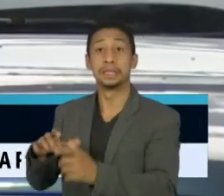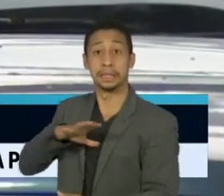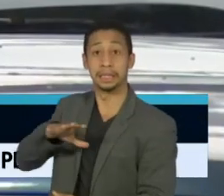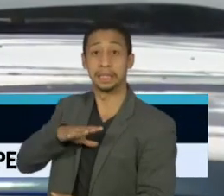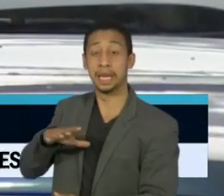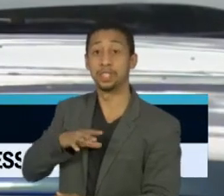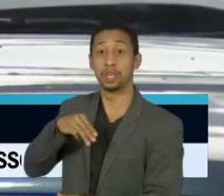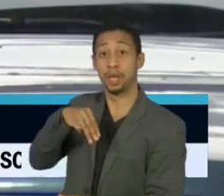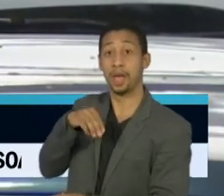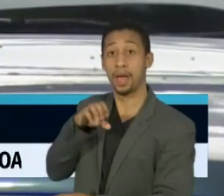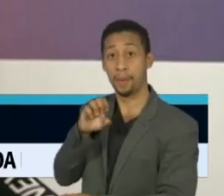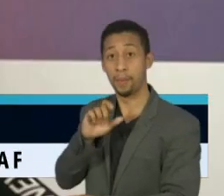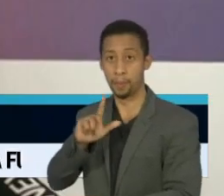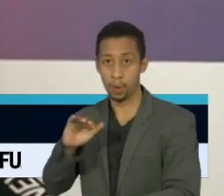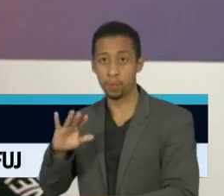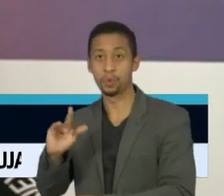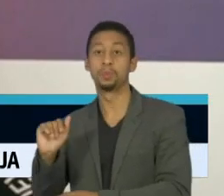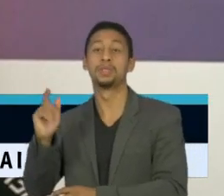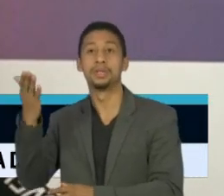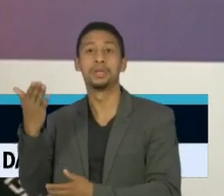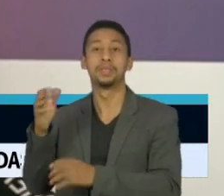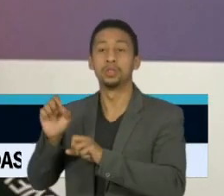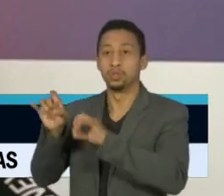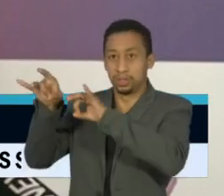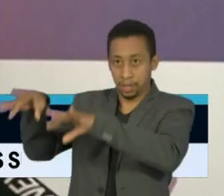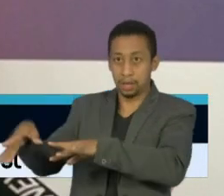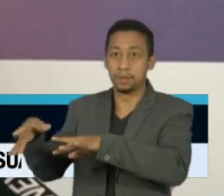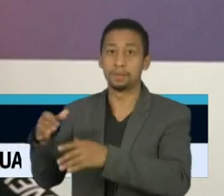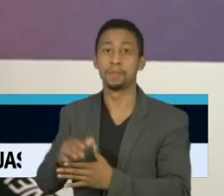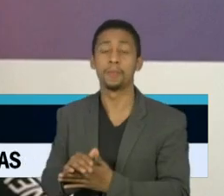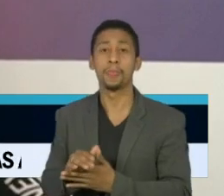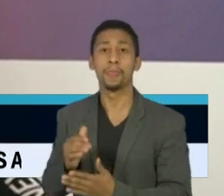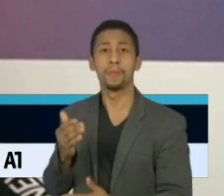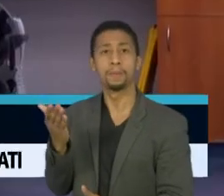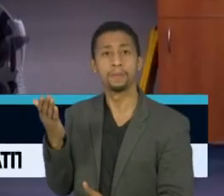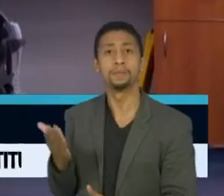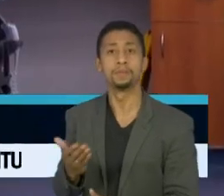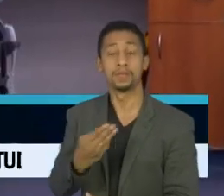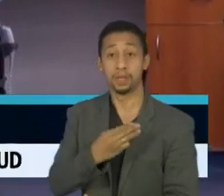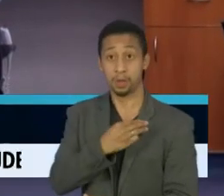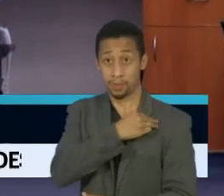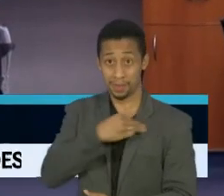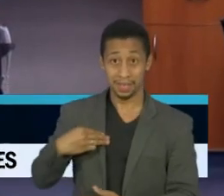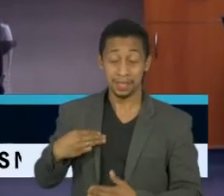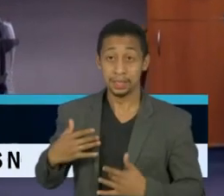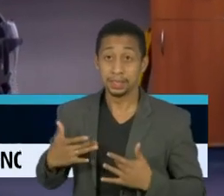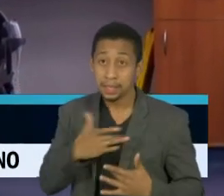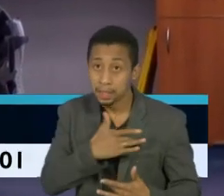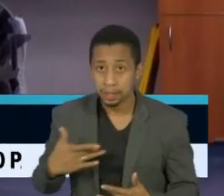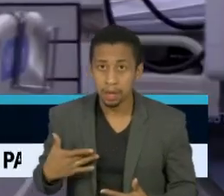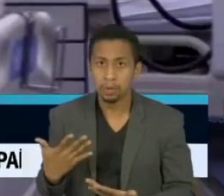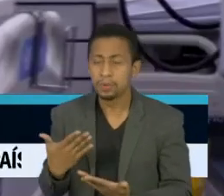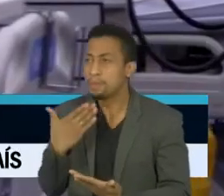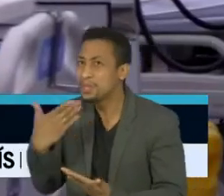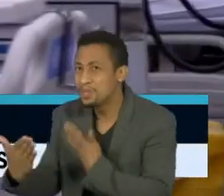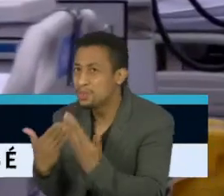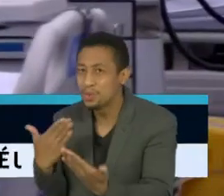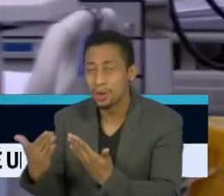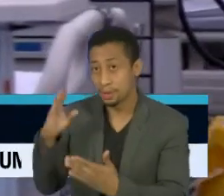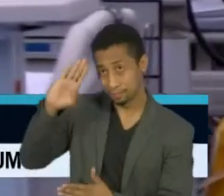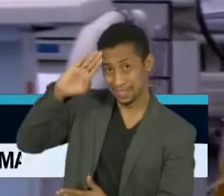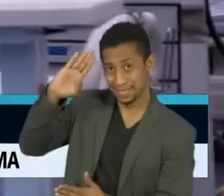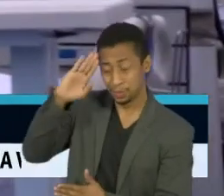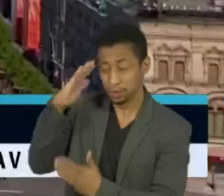mais populosa da Austrália. O ministro da Saúde, Greg Hunt, confirmou que o governo pediu ajuda ao exército para evitar